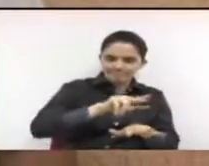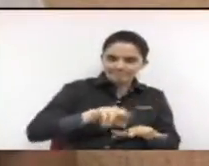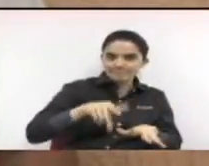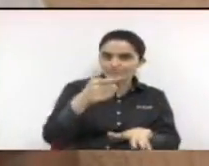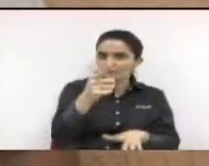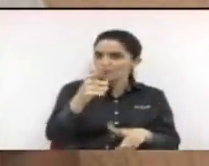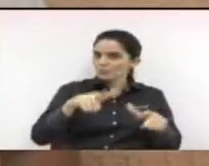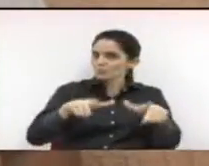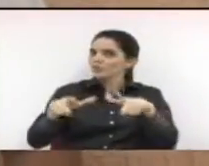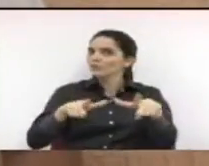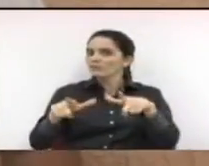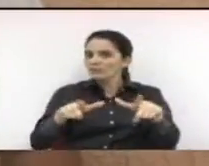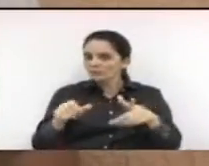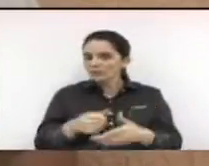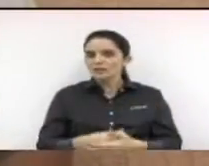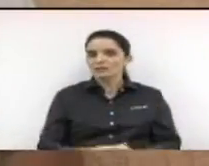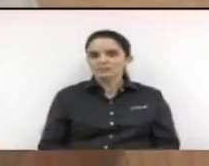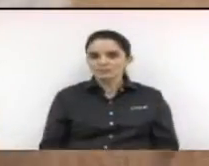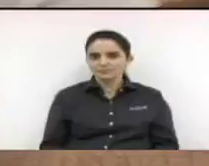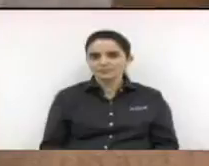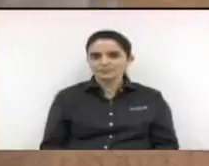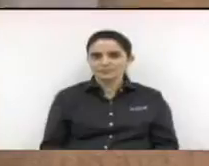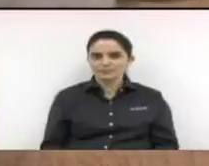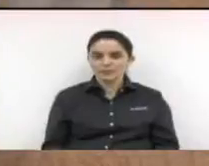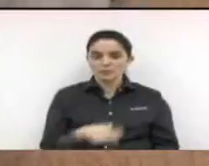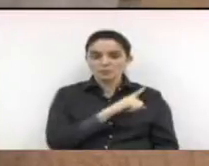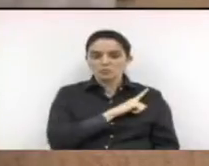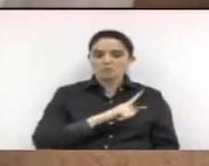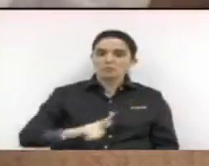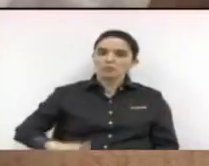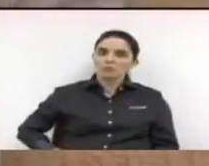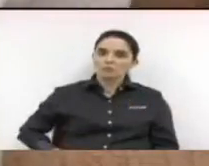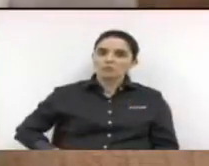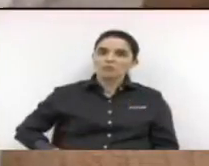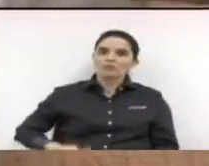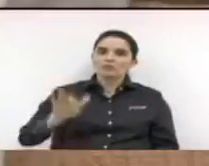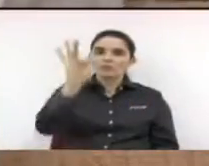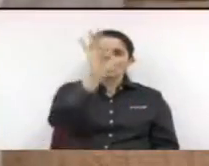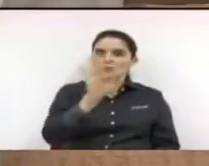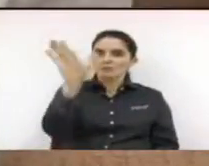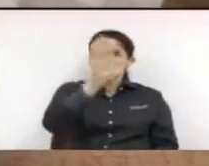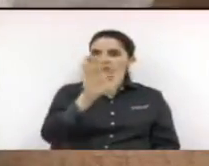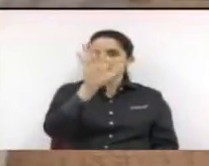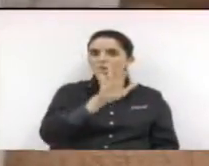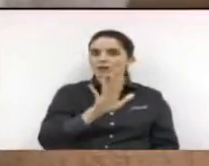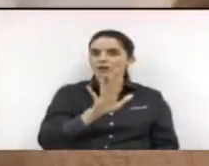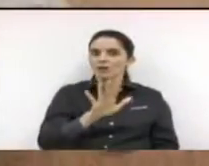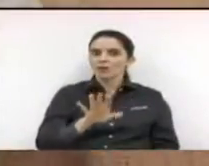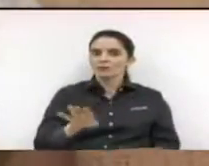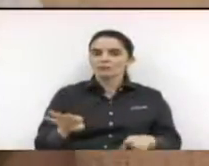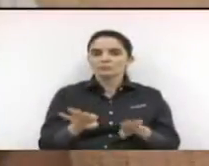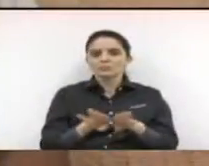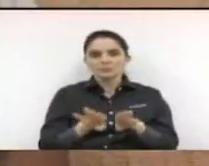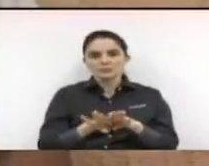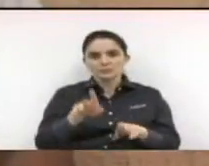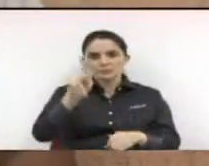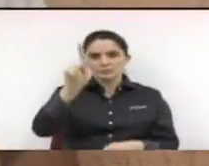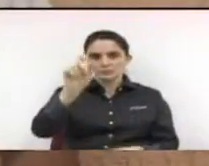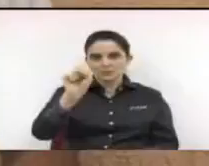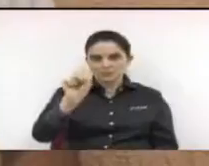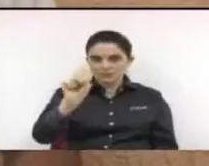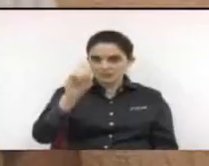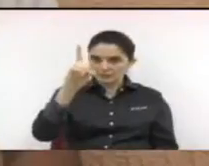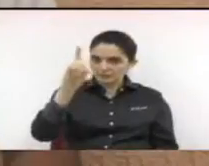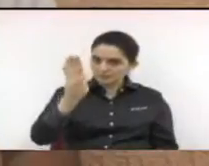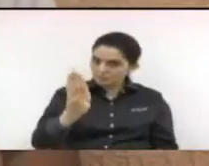emprego. Veja que não é só o governo federal, o governo PSDB também tem uma incompetência de 20 anos no nosso estado de São